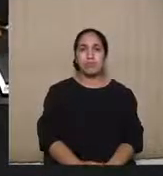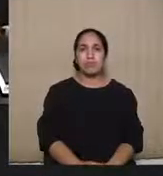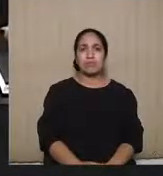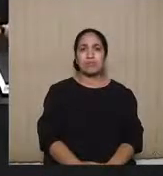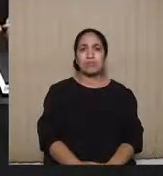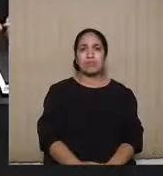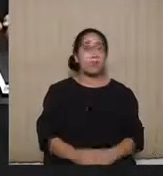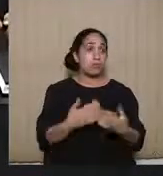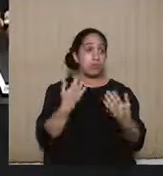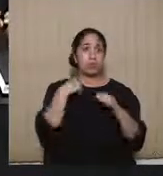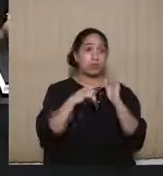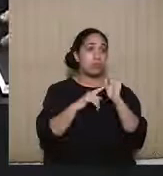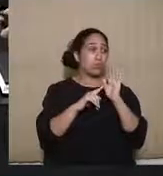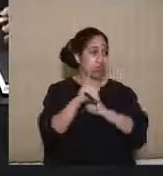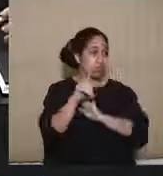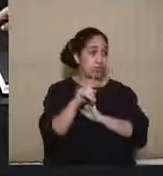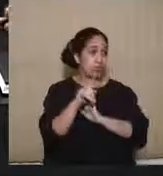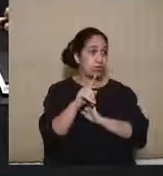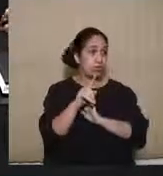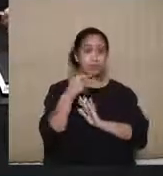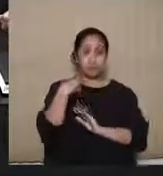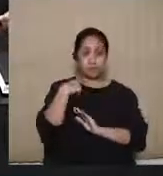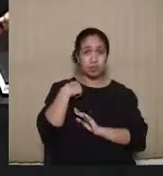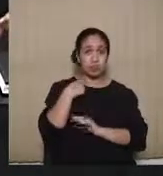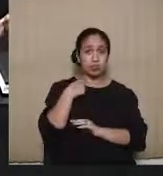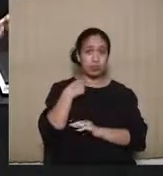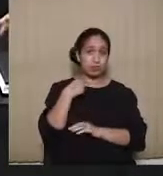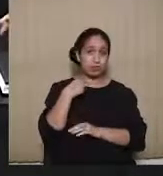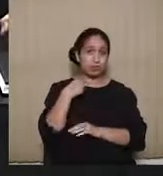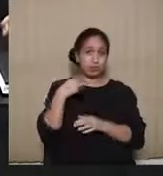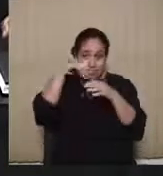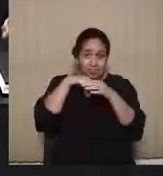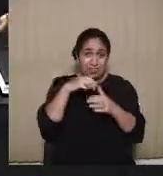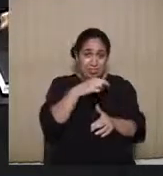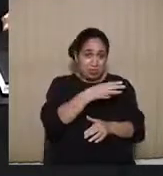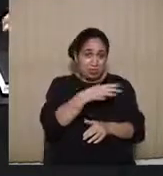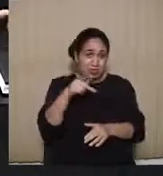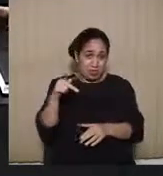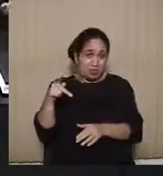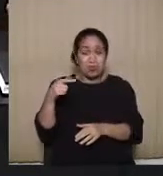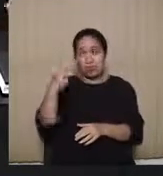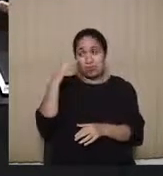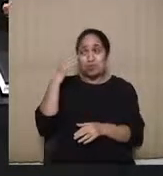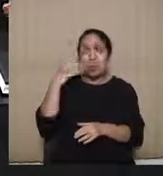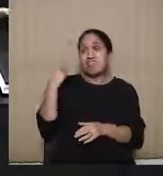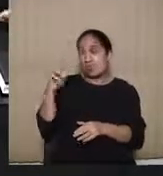Bom, eu tenho uma pergunta aqui como membro do Ministério Público, já sei qual vai ser a sua resposta.